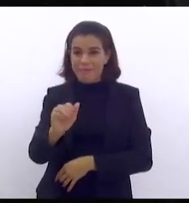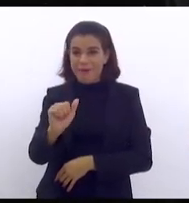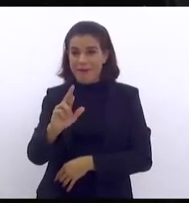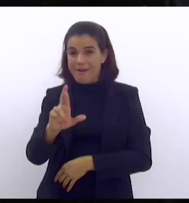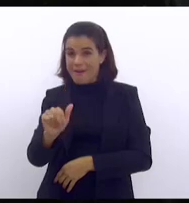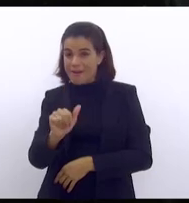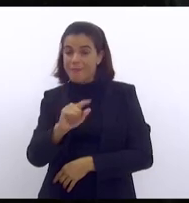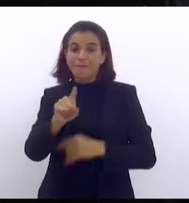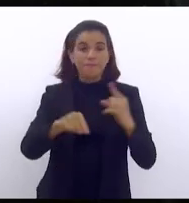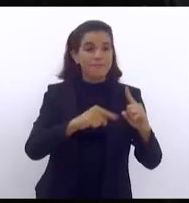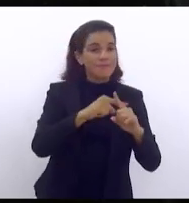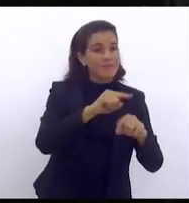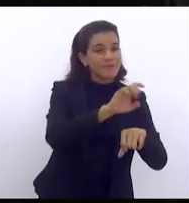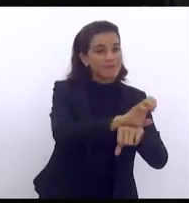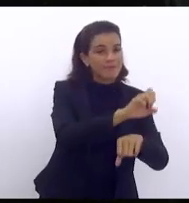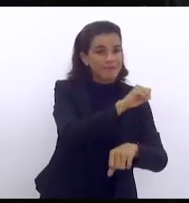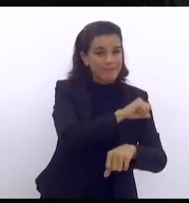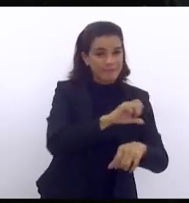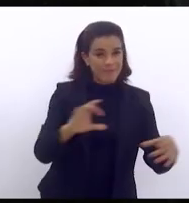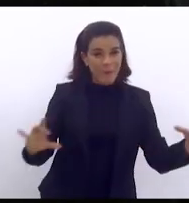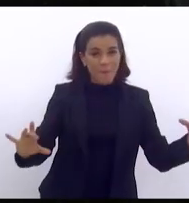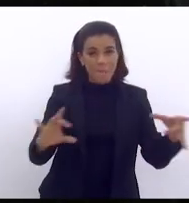antigo estado do Rio de Janeiro